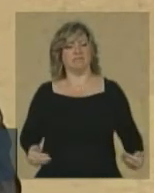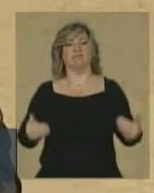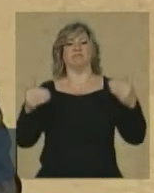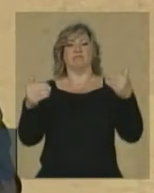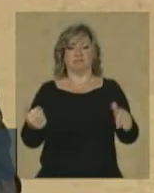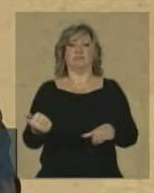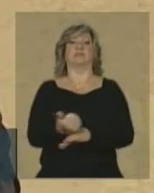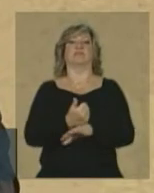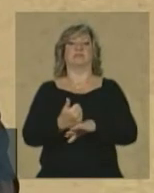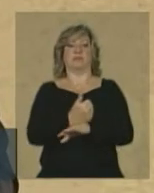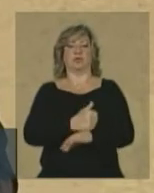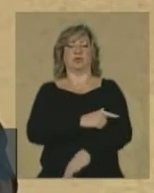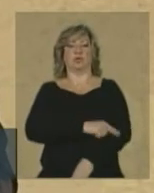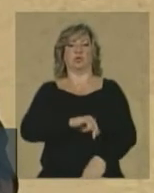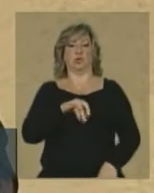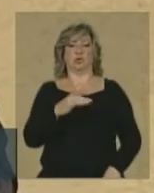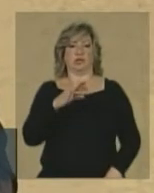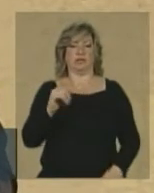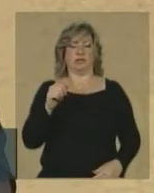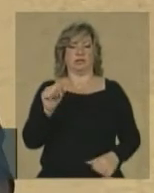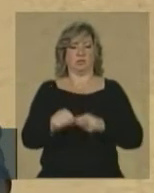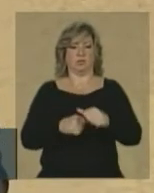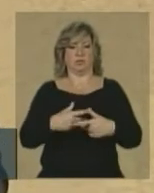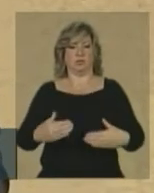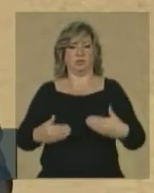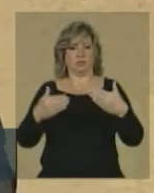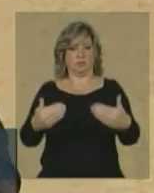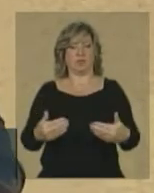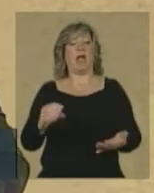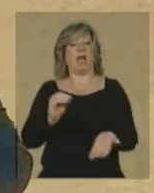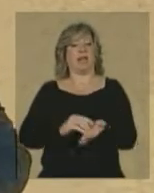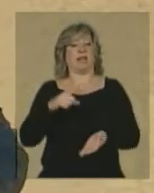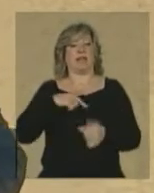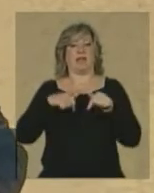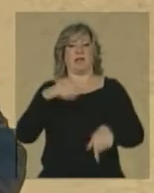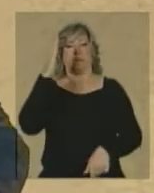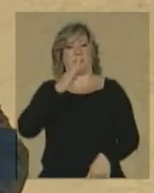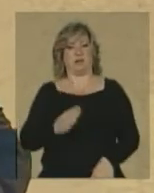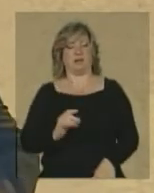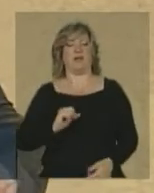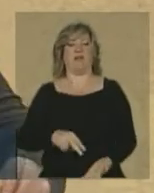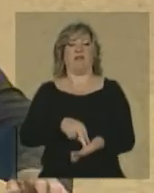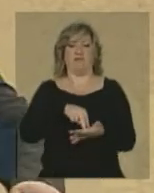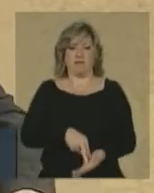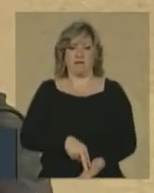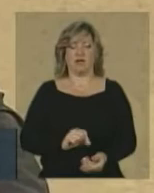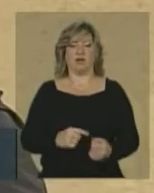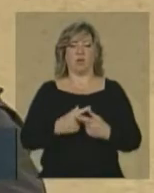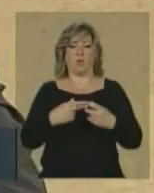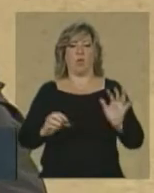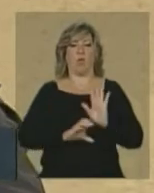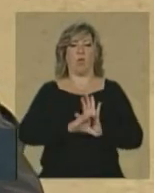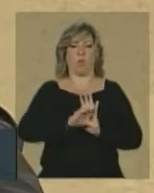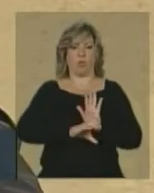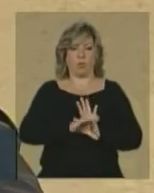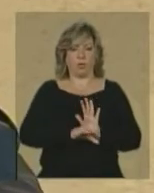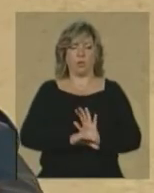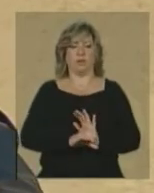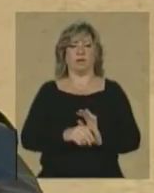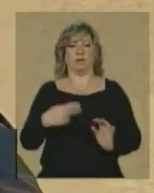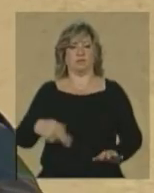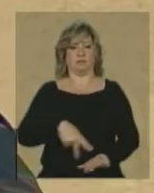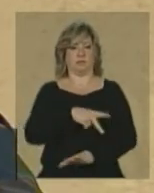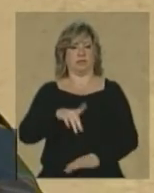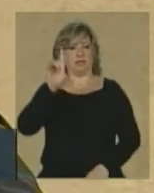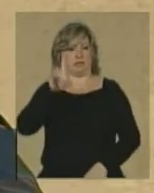no processo de justiça de transição e que ainda se encontra no nosso país e a afirmação dos pressupostos de constituição da República